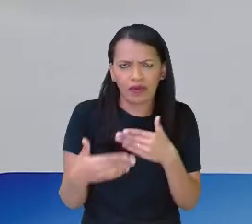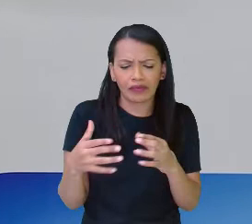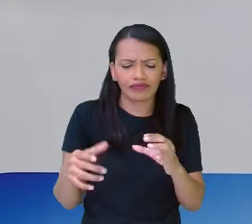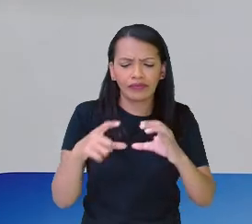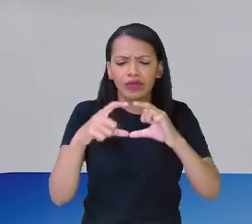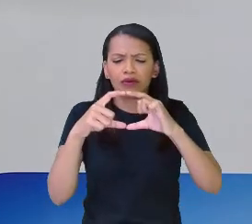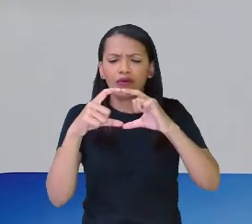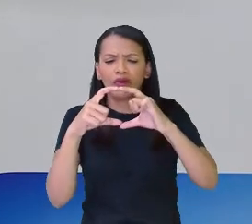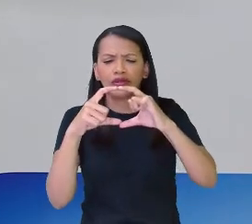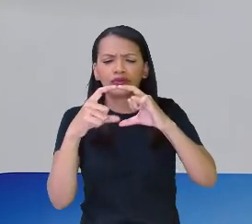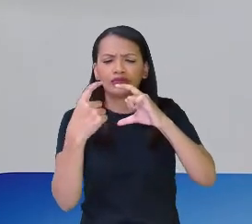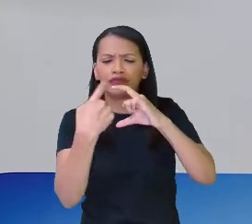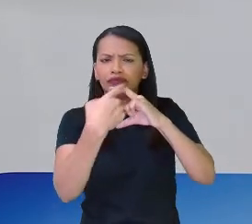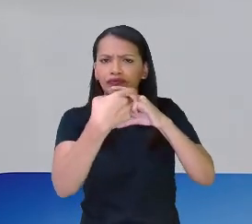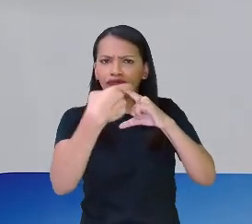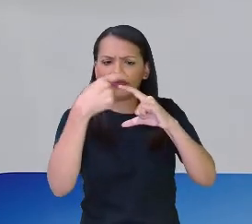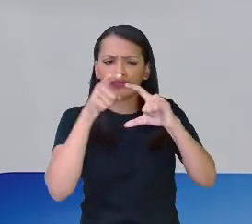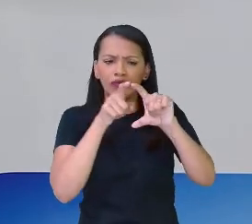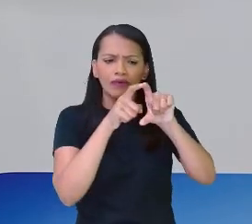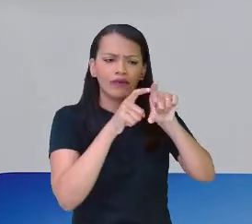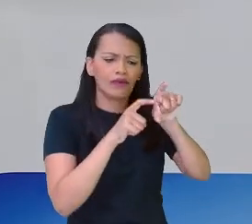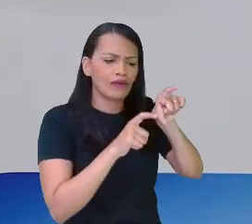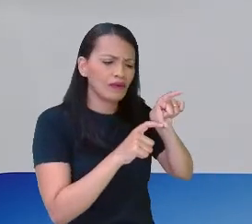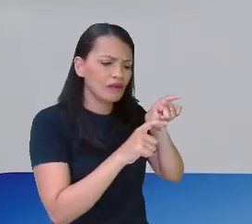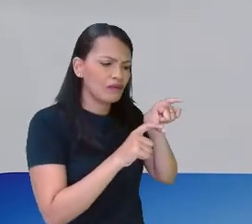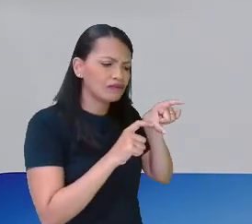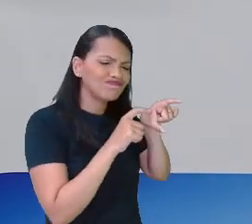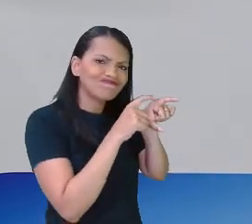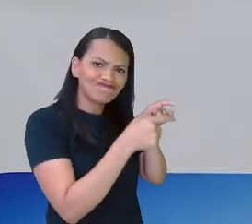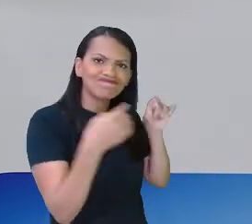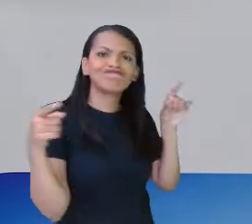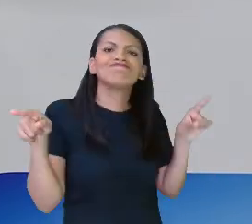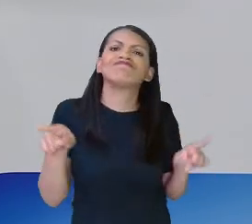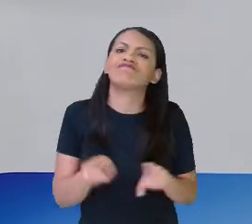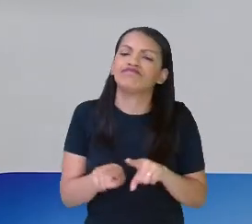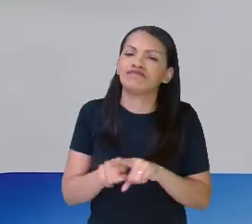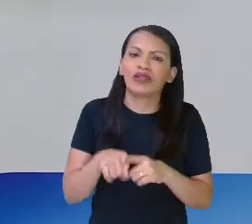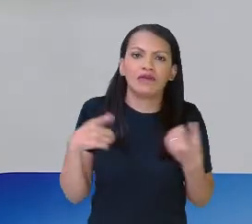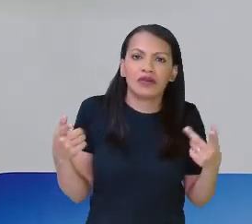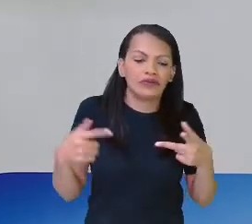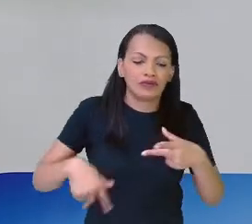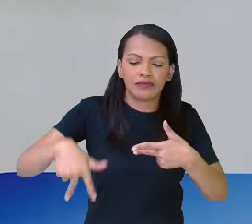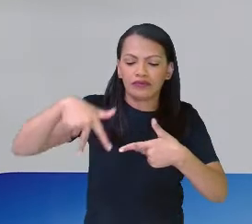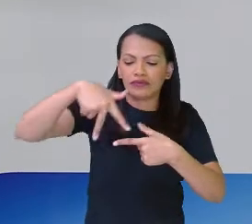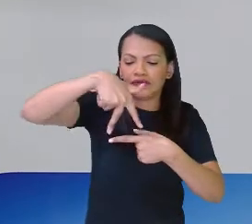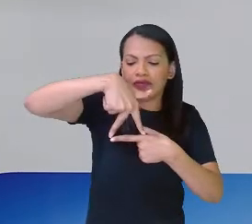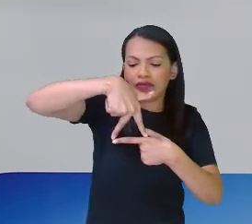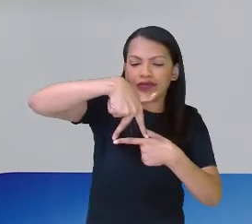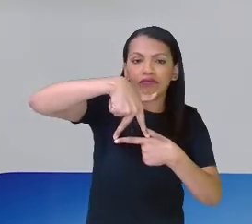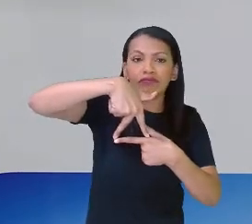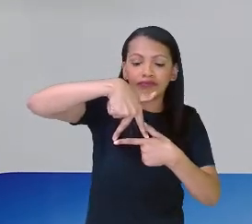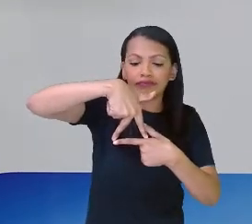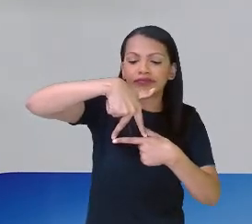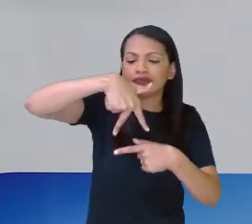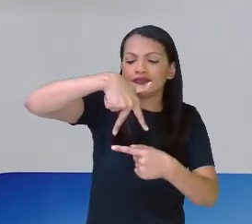Aí, por exemplo, no perímetro, como foi que a gente trabalhou perímetro? Se você tem um terreno e você quer